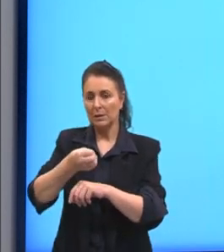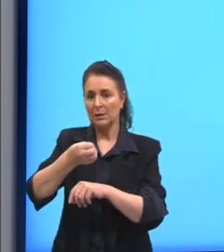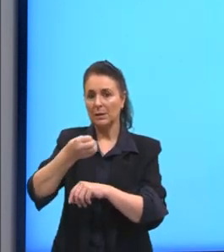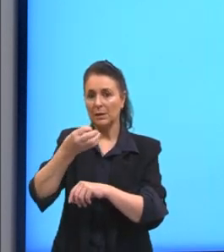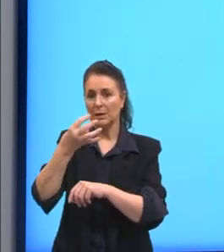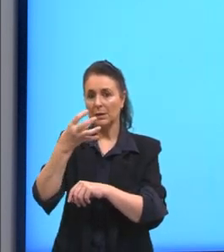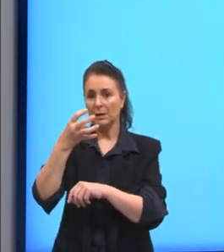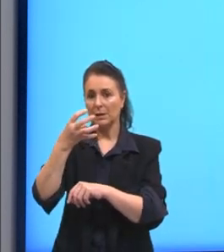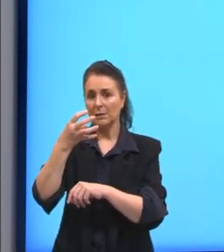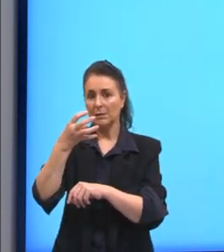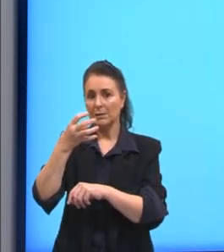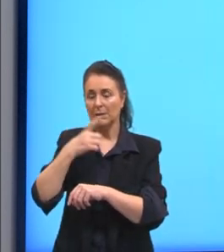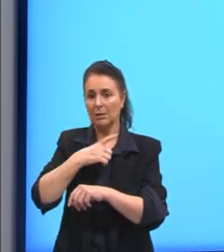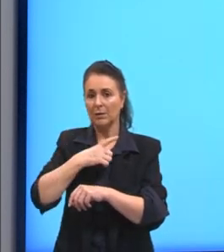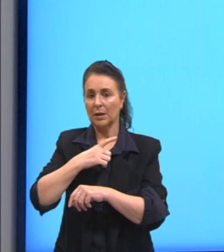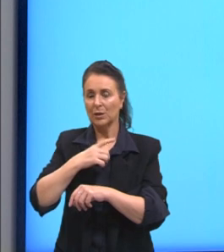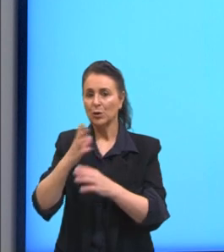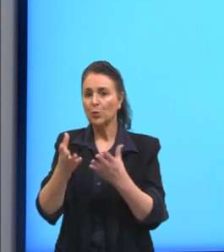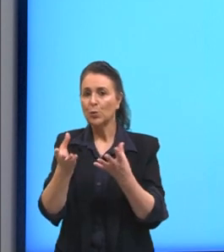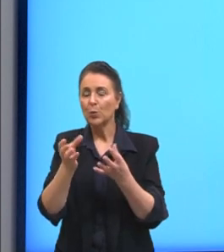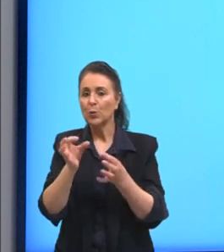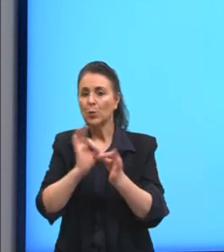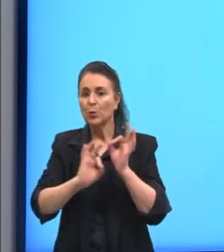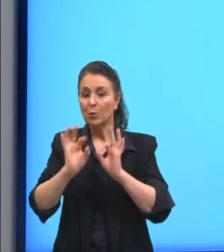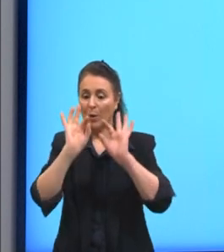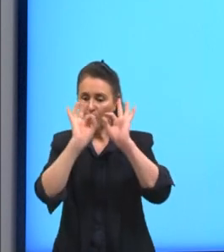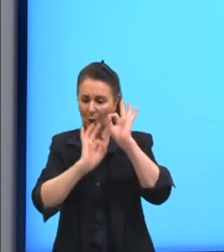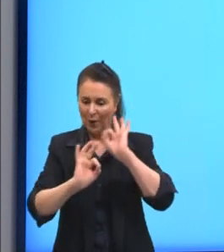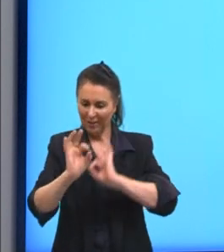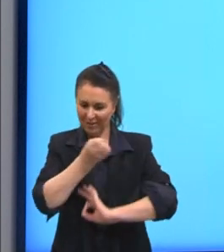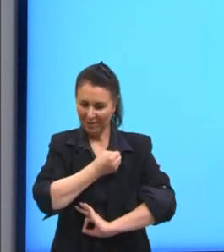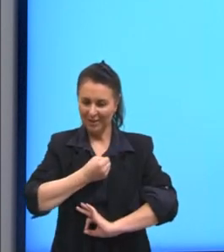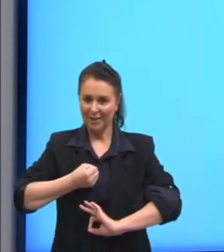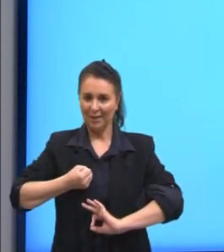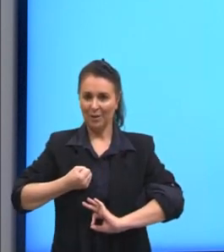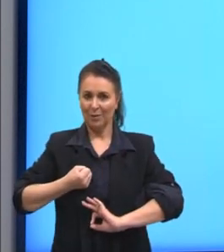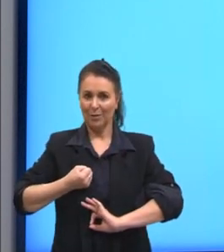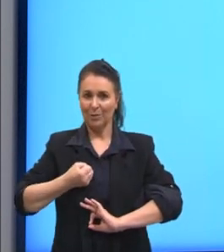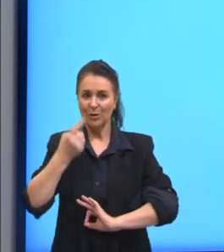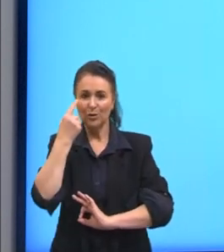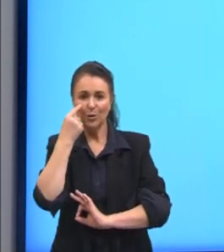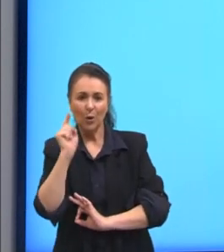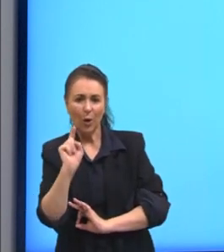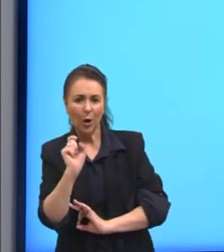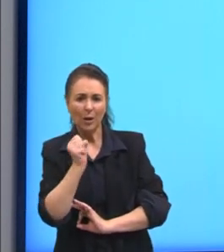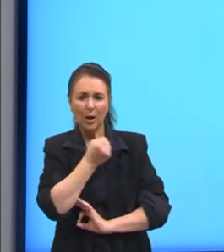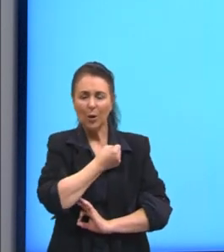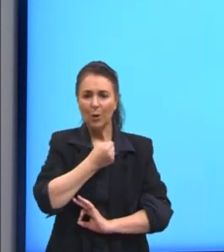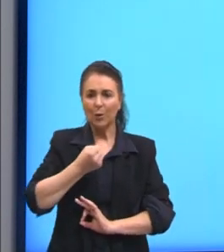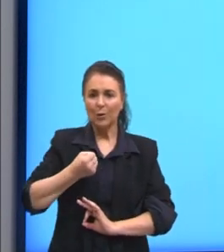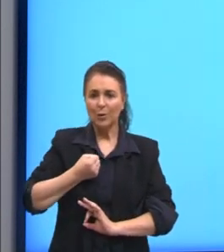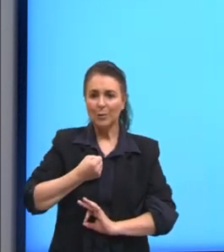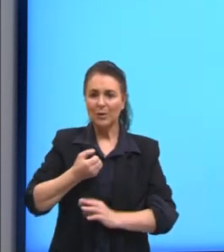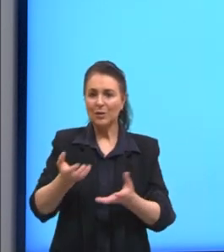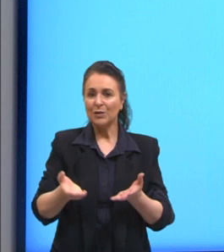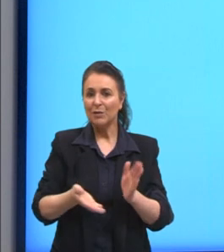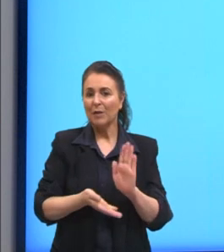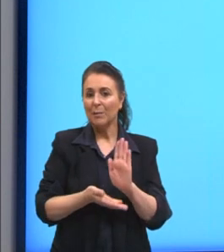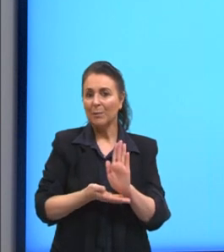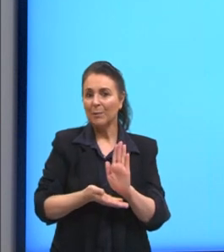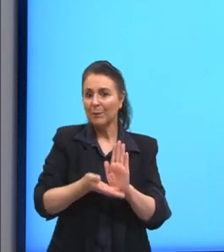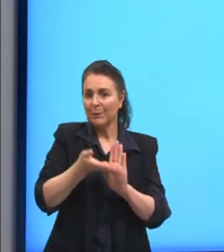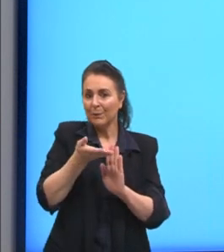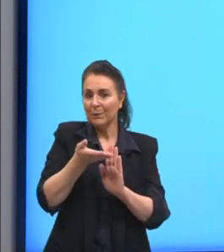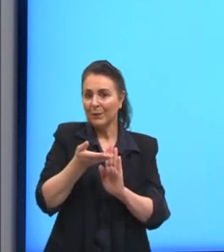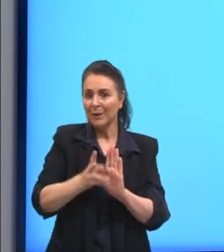A gente costuma, então, arredondar o valor, né? E quando a gente olha para esse número, nós tendemos a arredondar para o maior